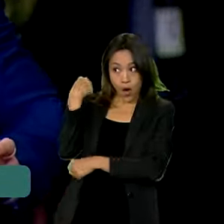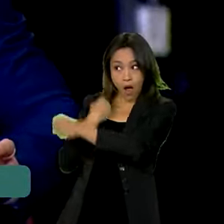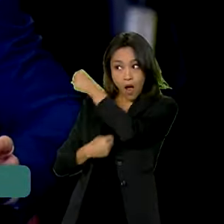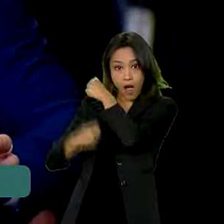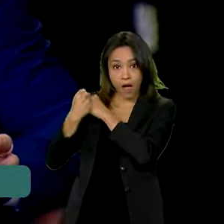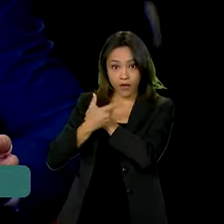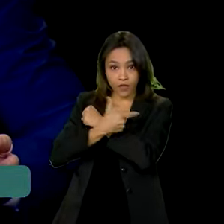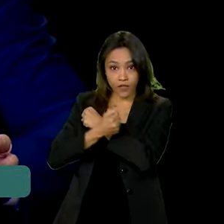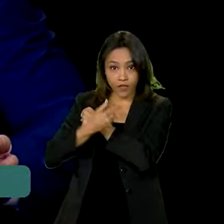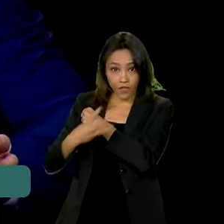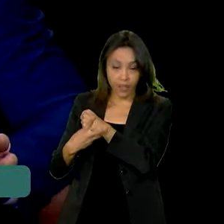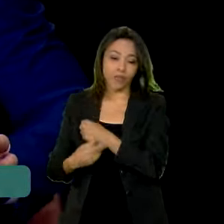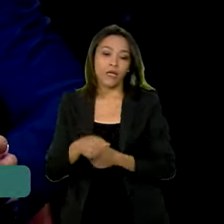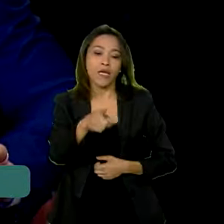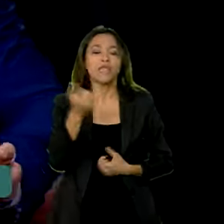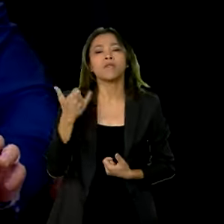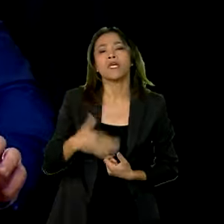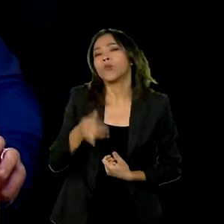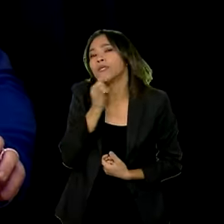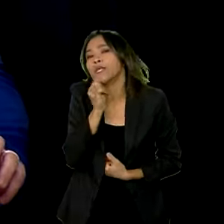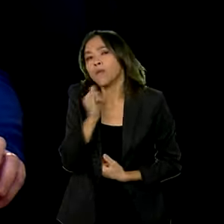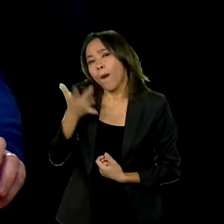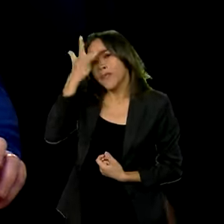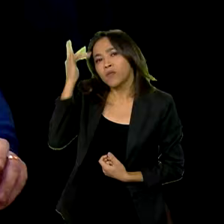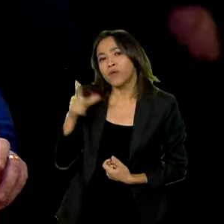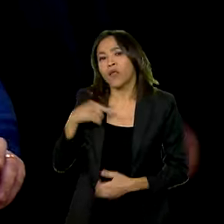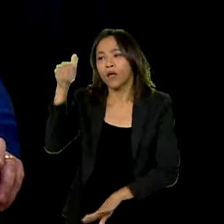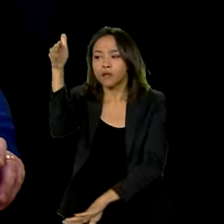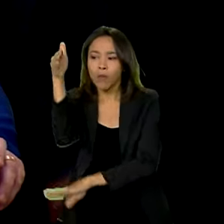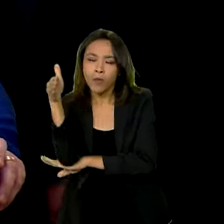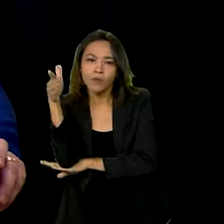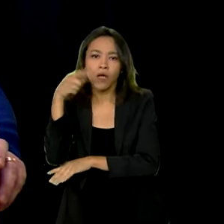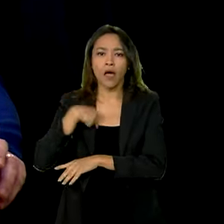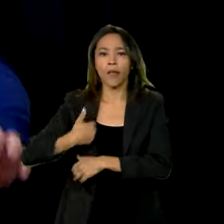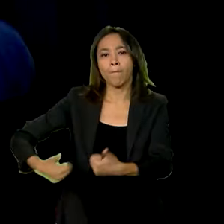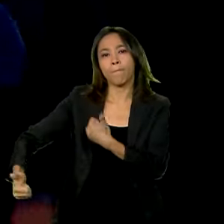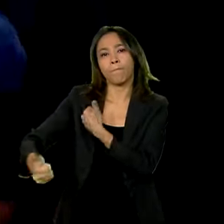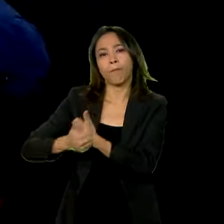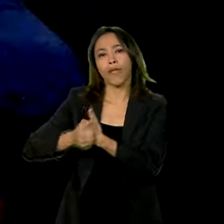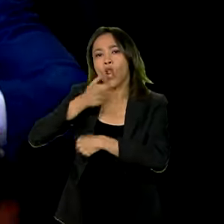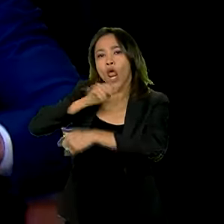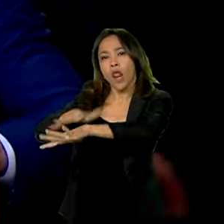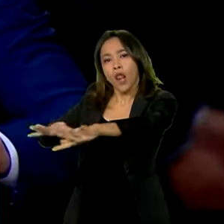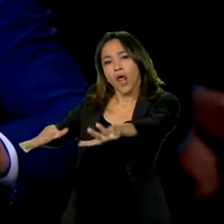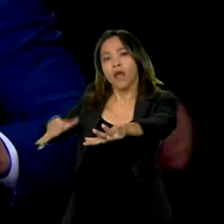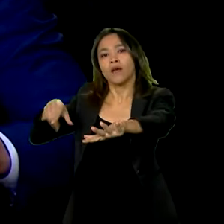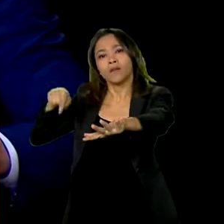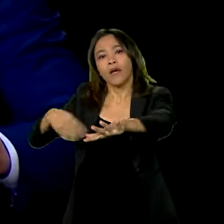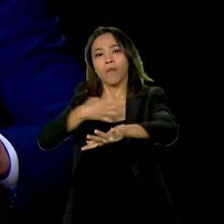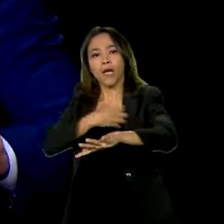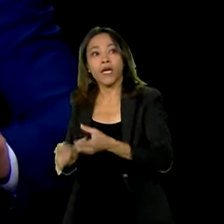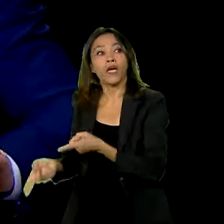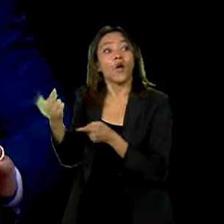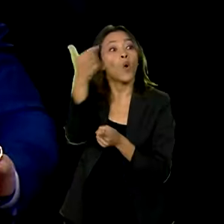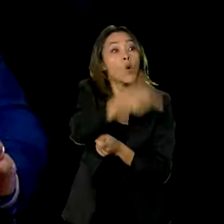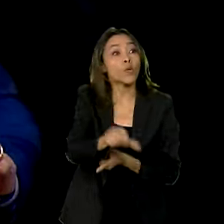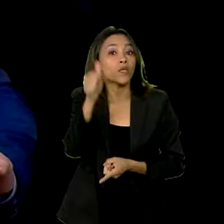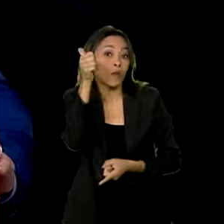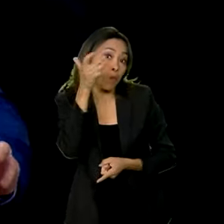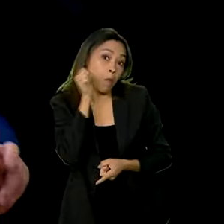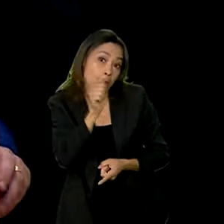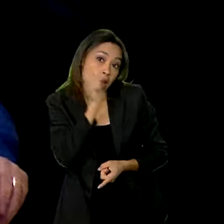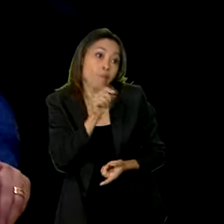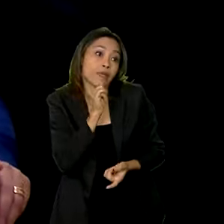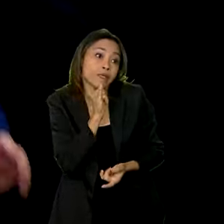que tem uma pousada de cinco quartos no litoral da Bahia, para a dona Maria, que tem uma lanchonete